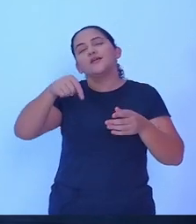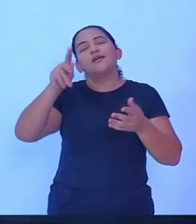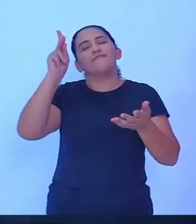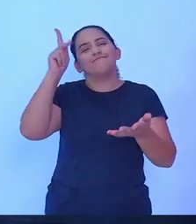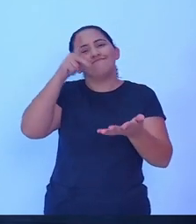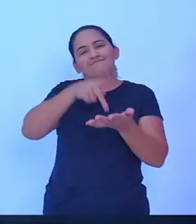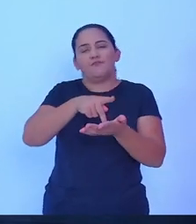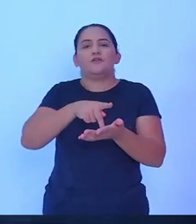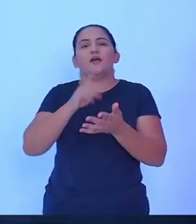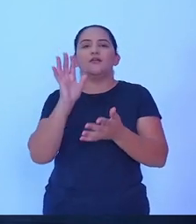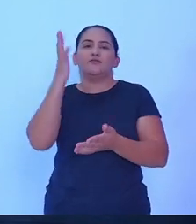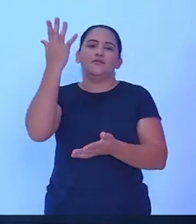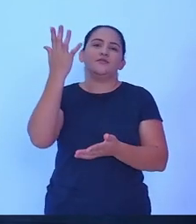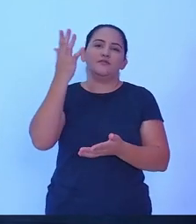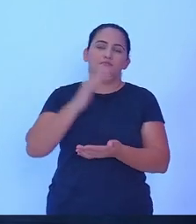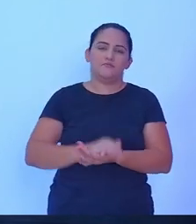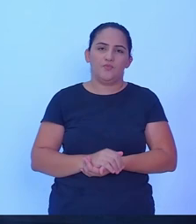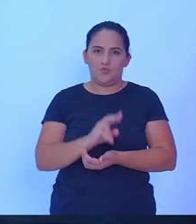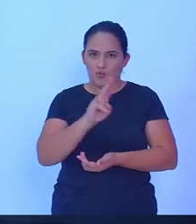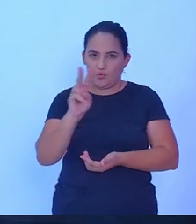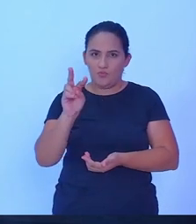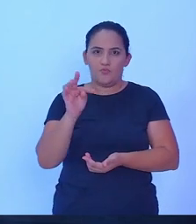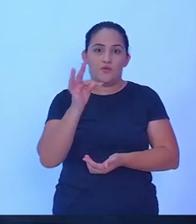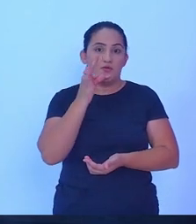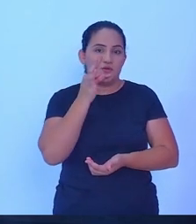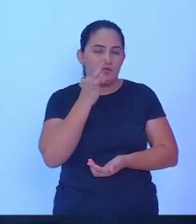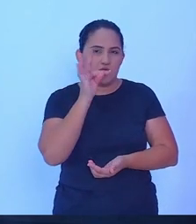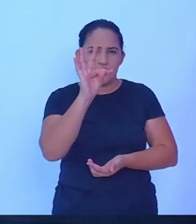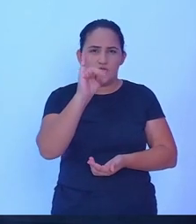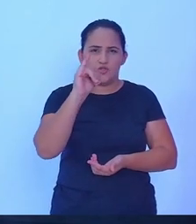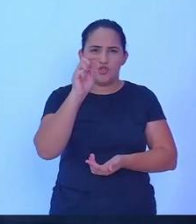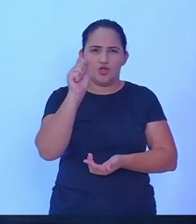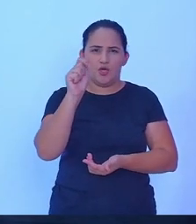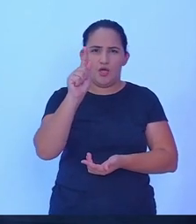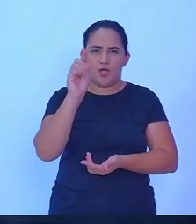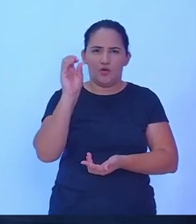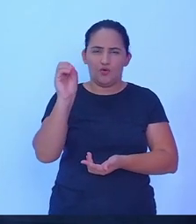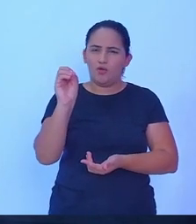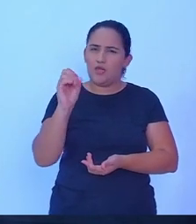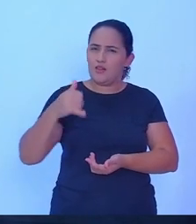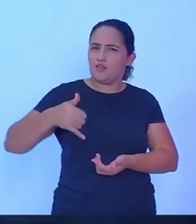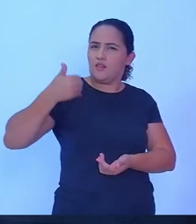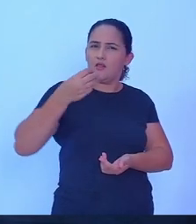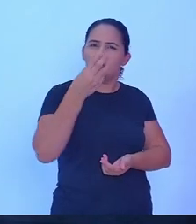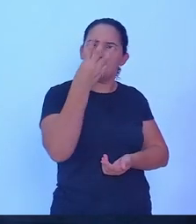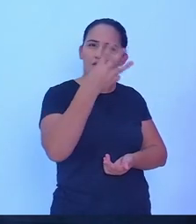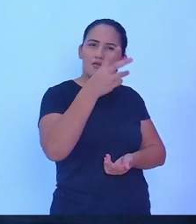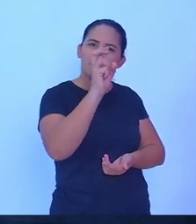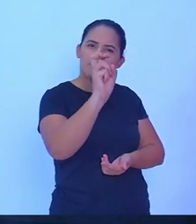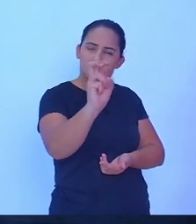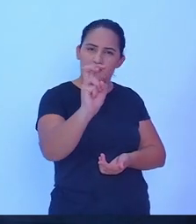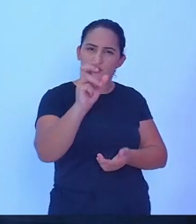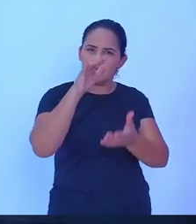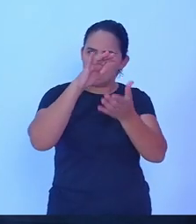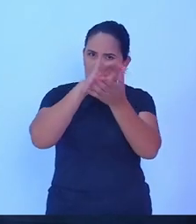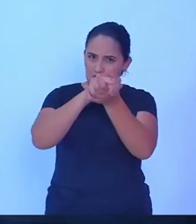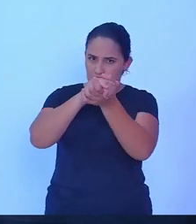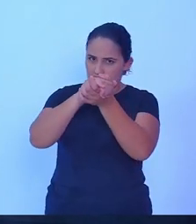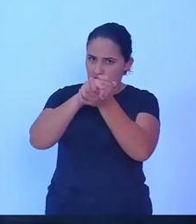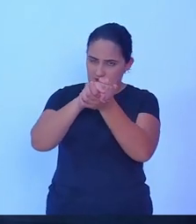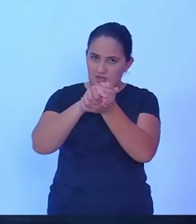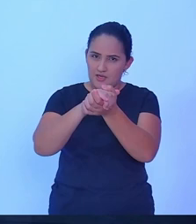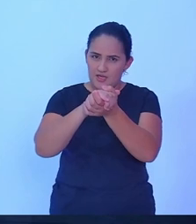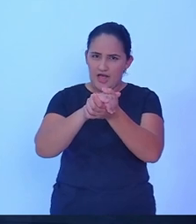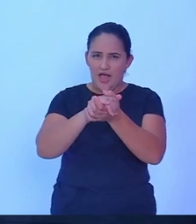Meu nome é Tiago Moreira, tenho 35 anos de idade, sou casado com a doutora Flávia